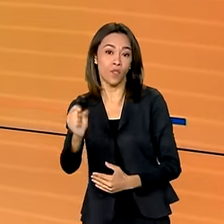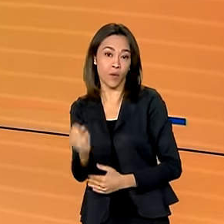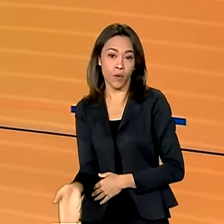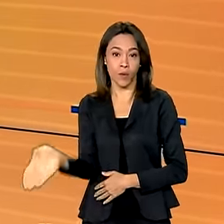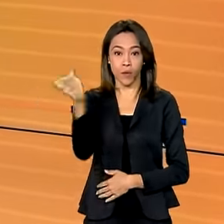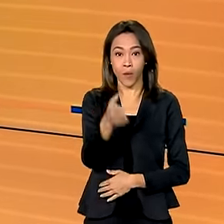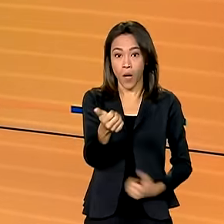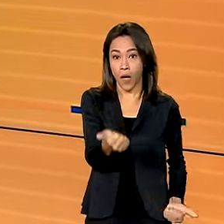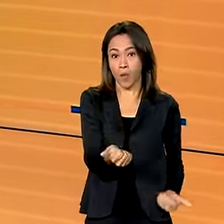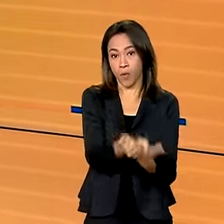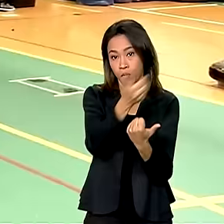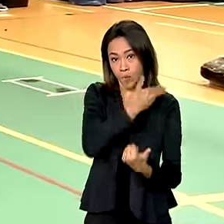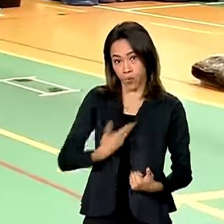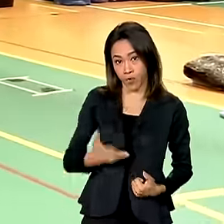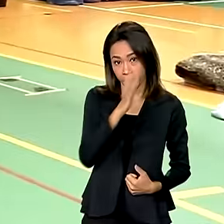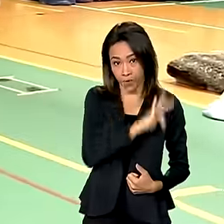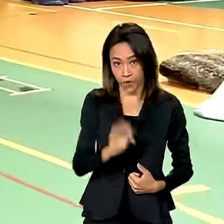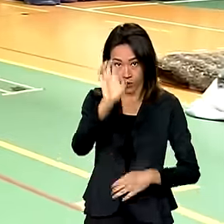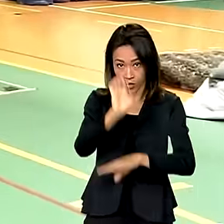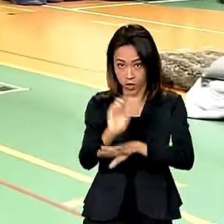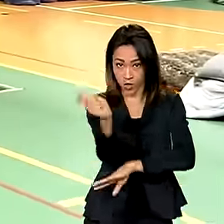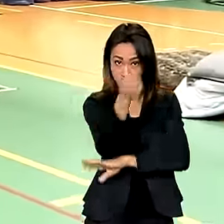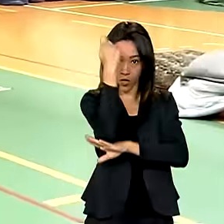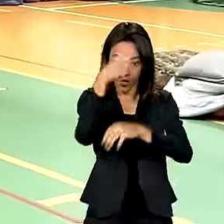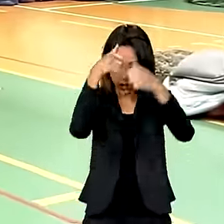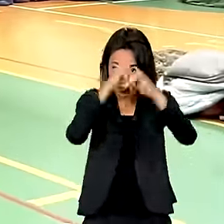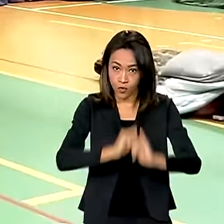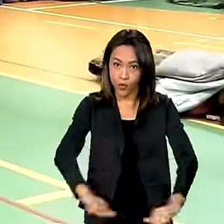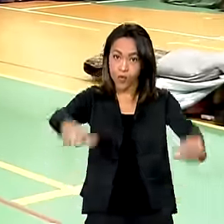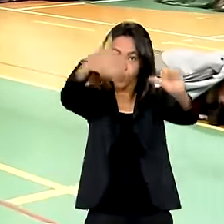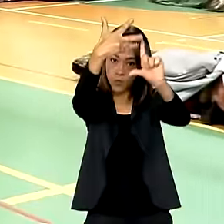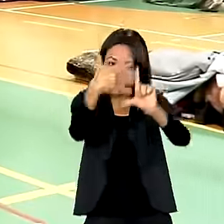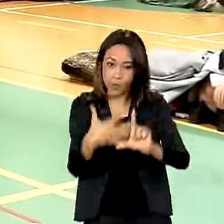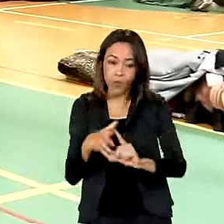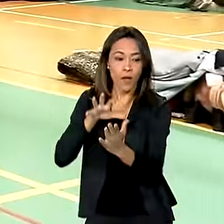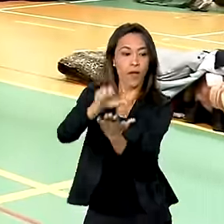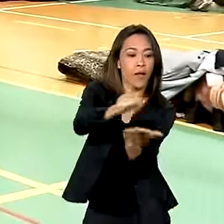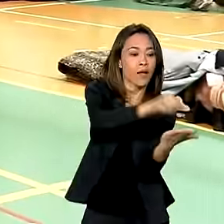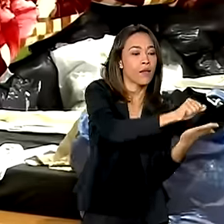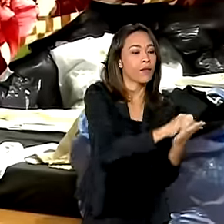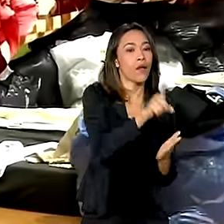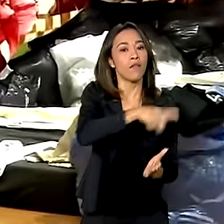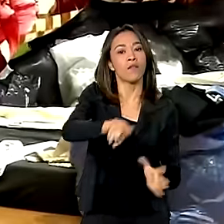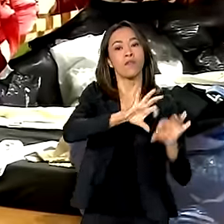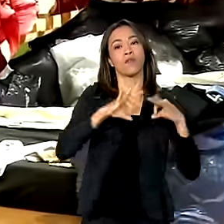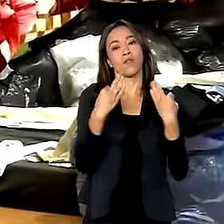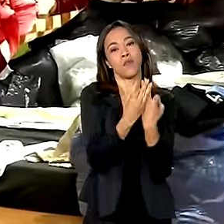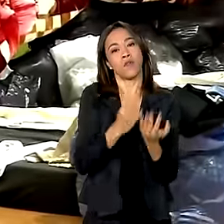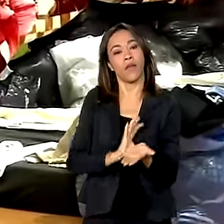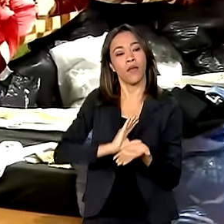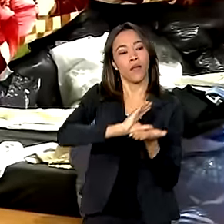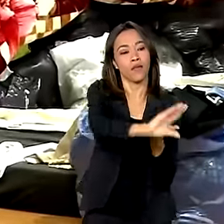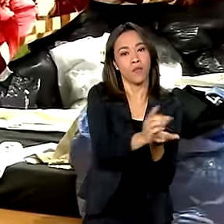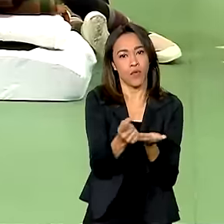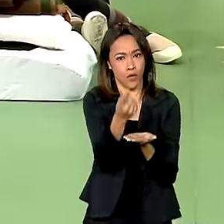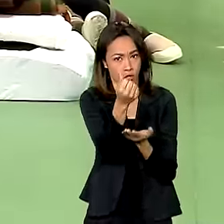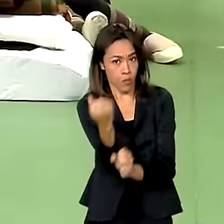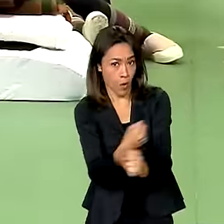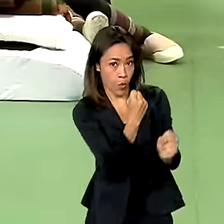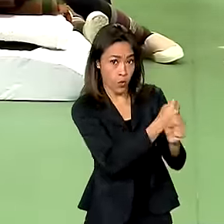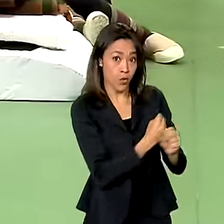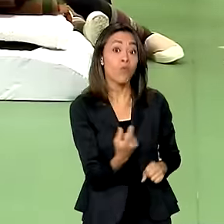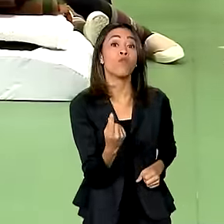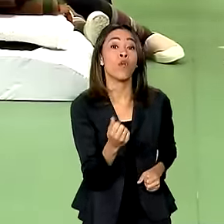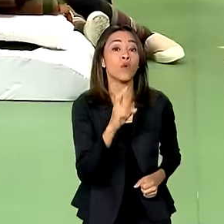federal ao Rio Grande do Sul, governo lança site para cadastrar famílias que vão receber o auxílio reconstrução no valor de